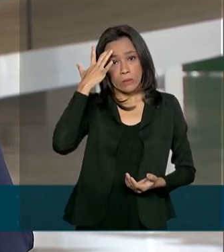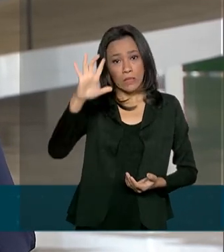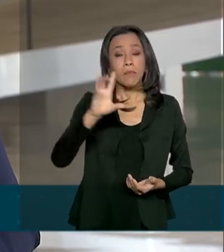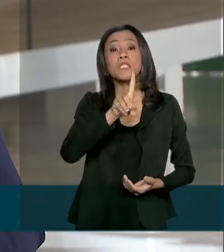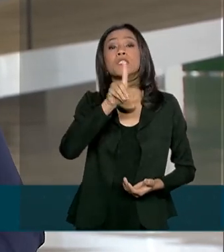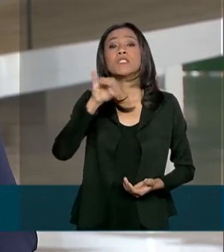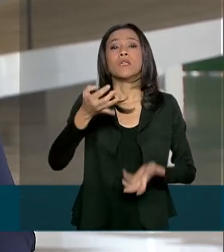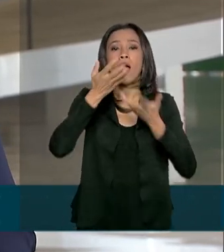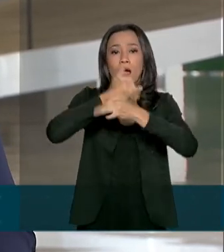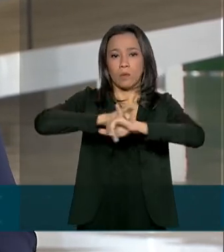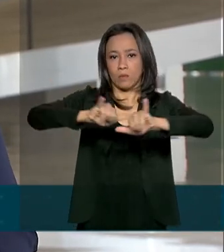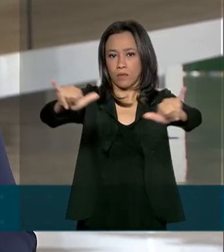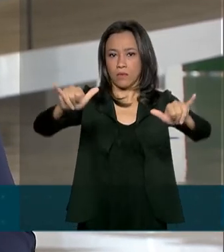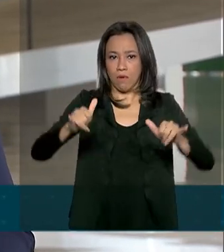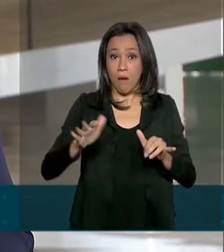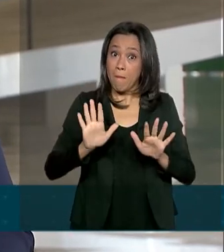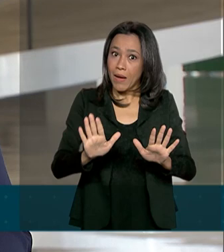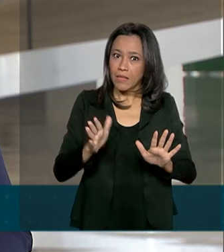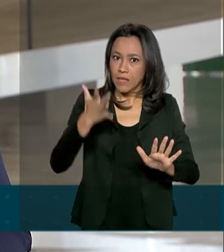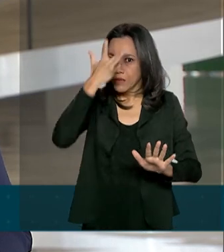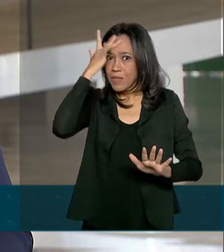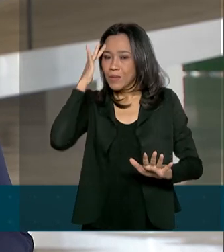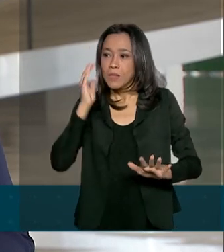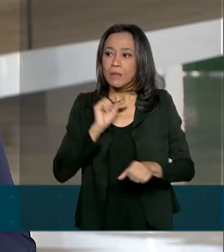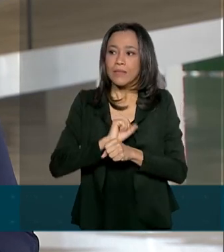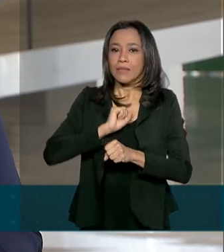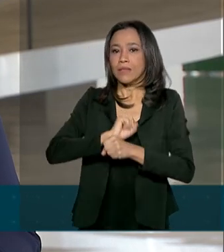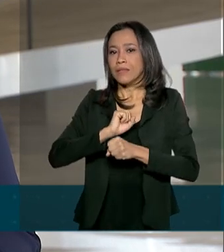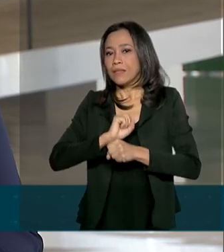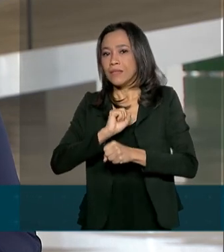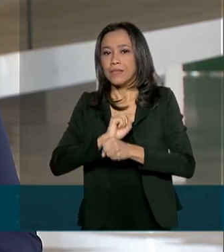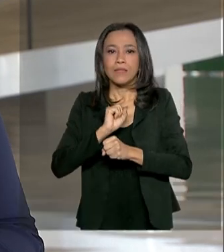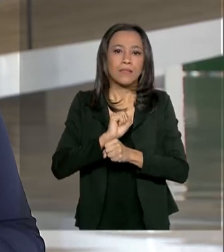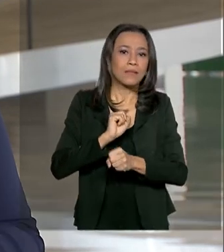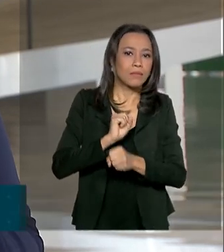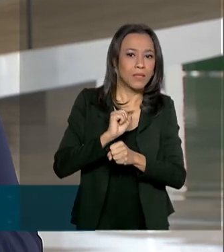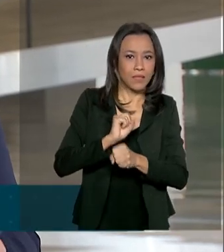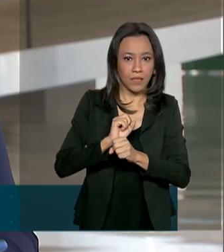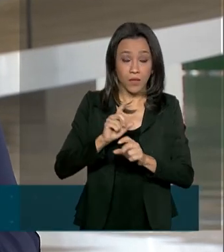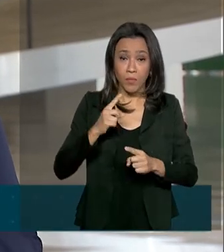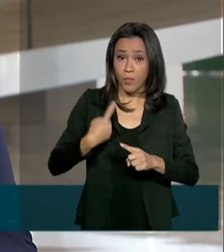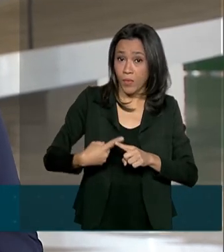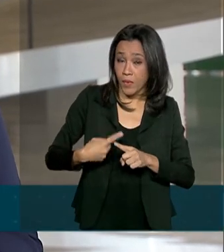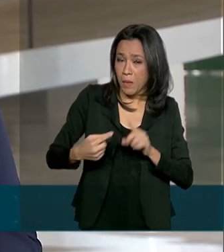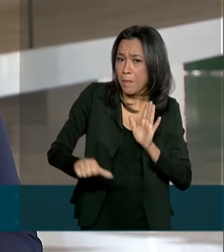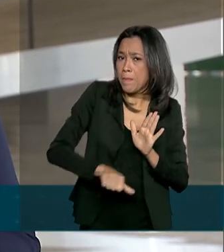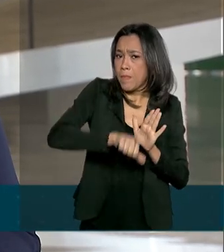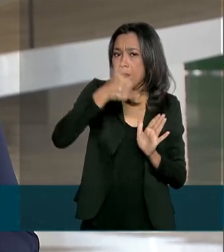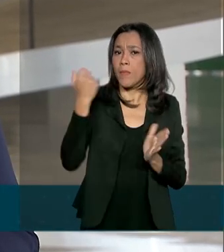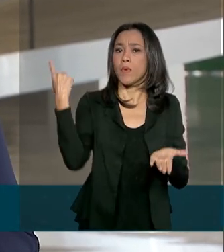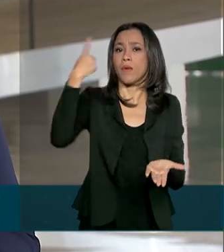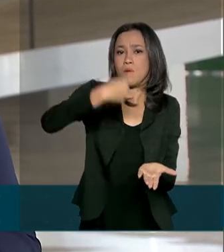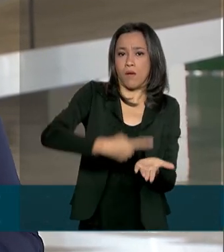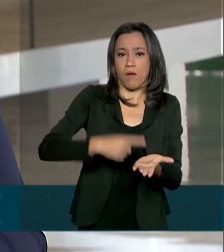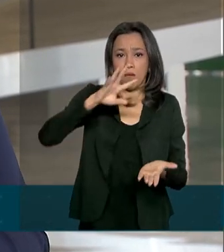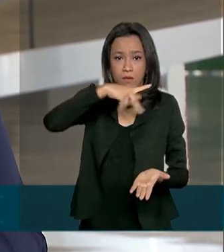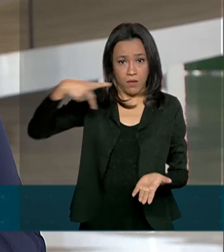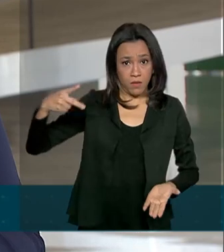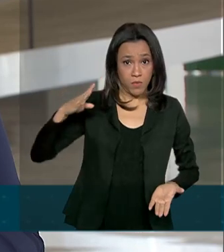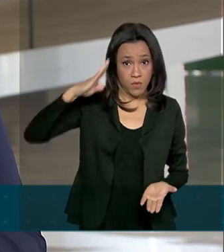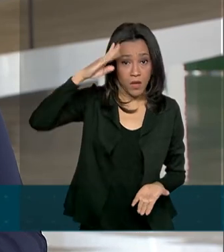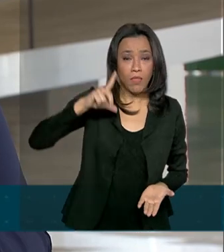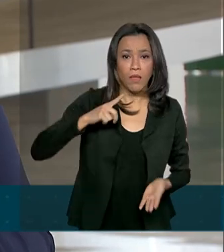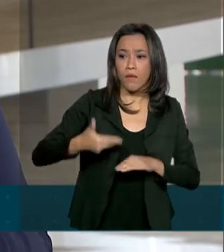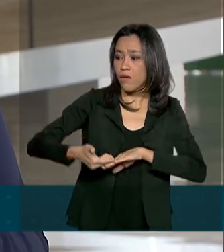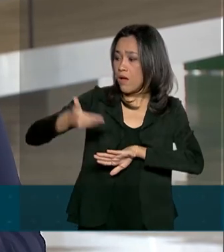quando vai ser anunciado, mas a expectativa é grande aqui no Palácio do Planalto. Isso porque no primeiro compromisso da agenda do presidente Jair Bolsonaro, ele